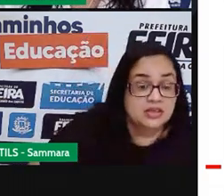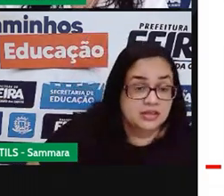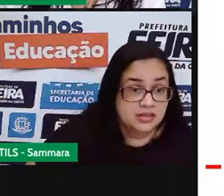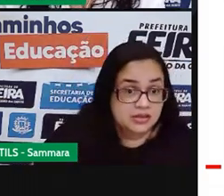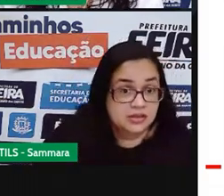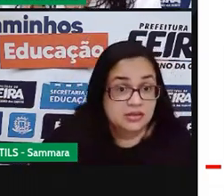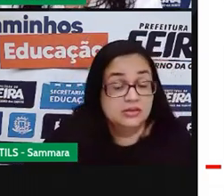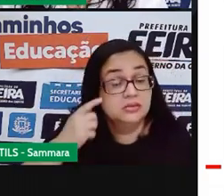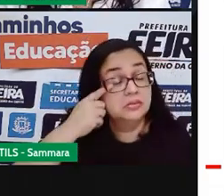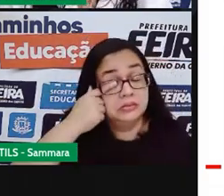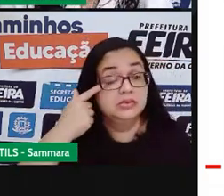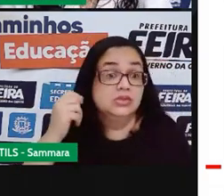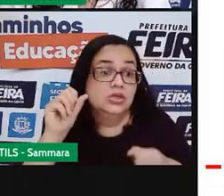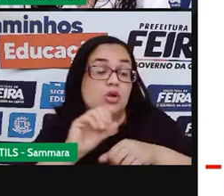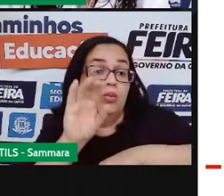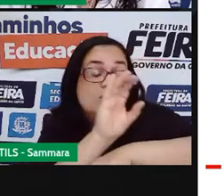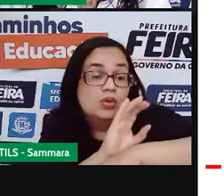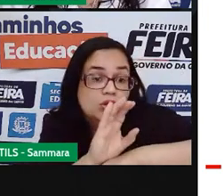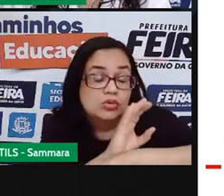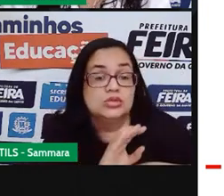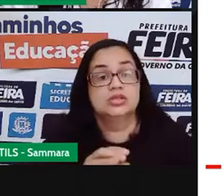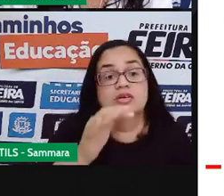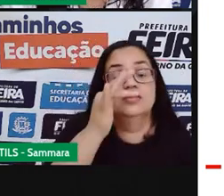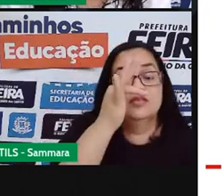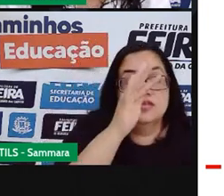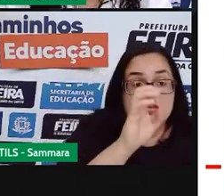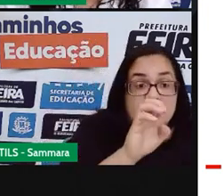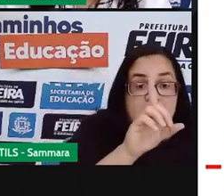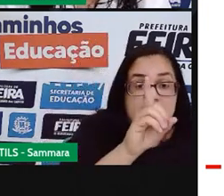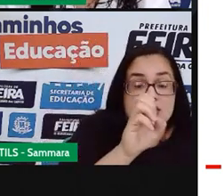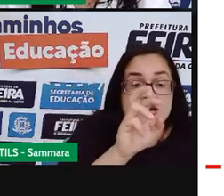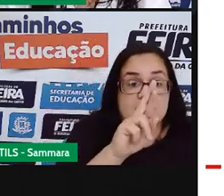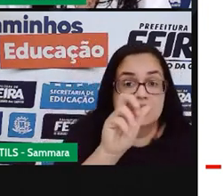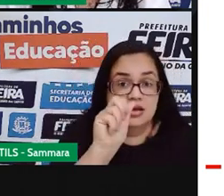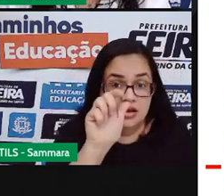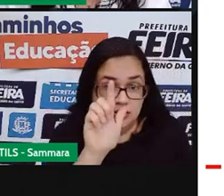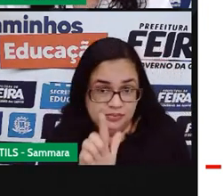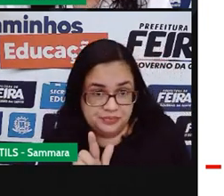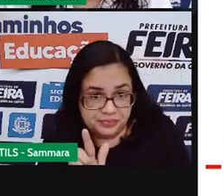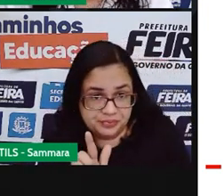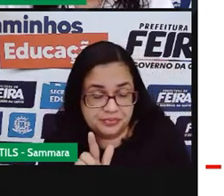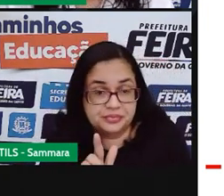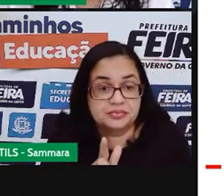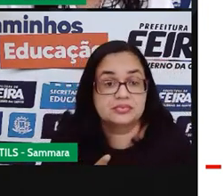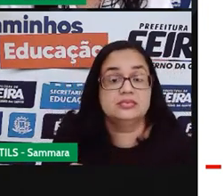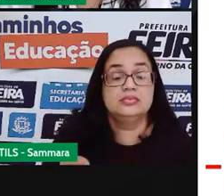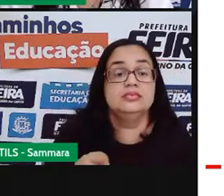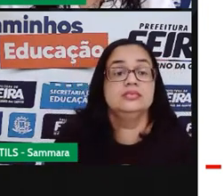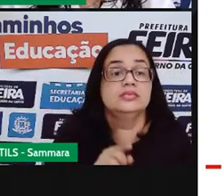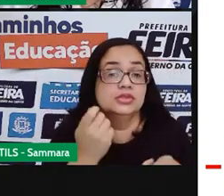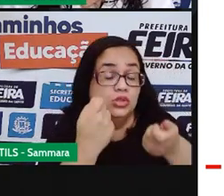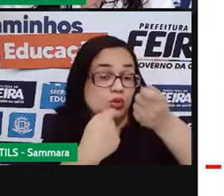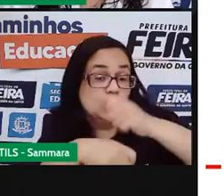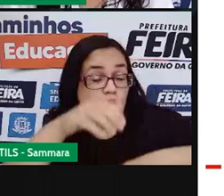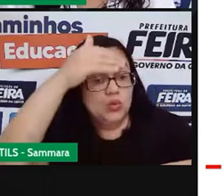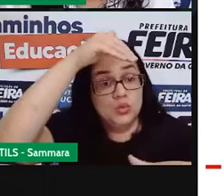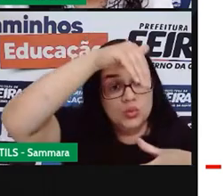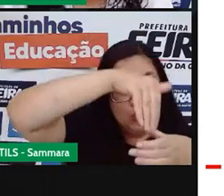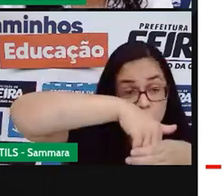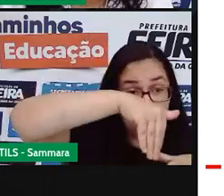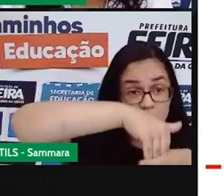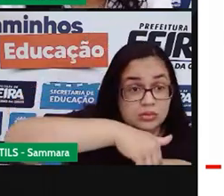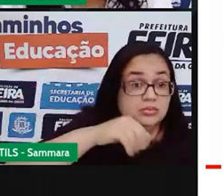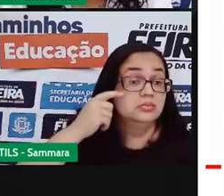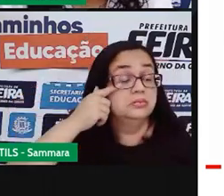determinadas pela Constituição Federal, pela Lei Orgânica do Município e pelo Regimento Interno